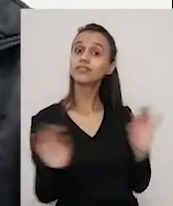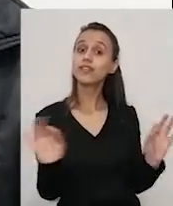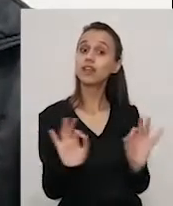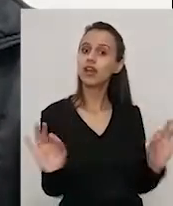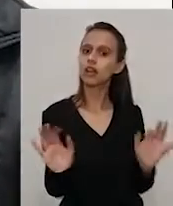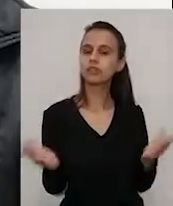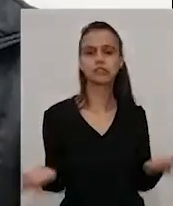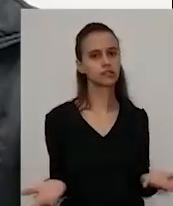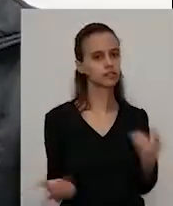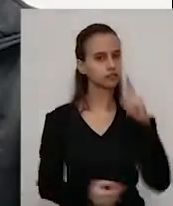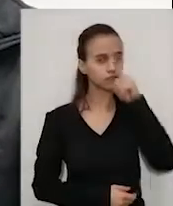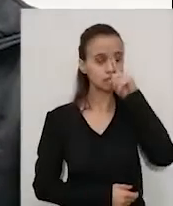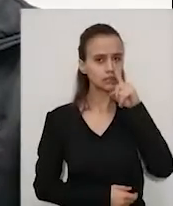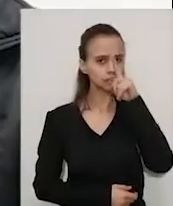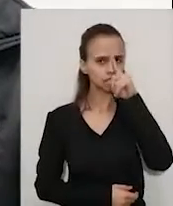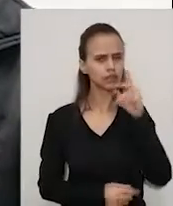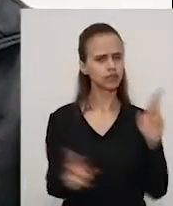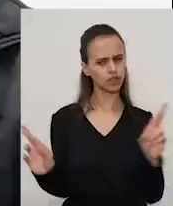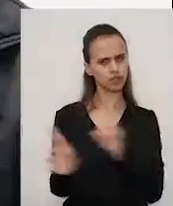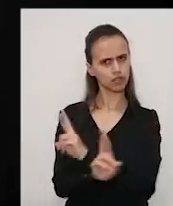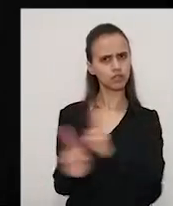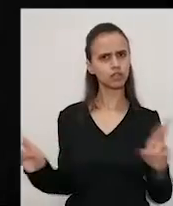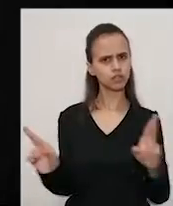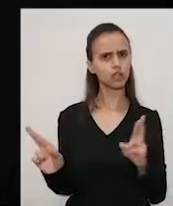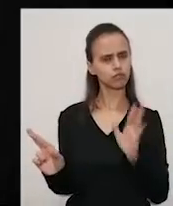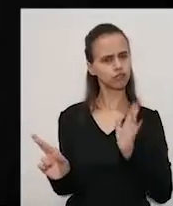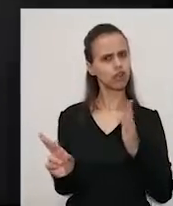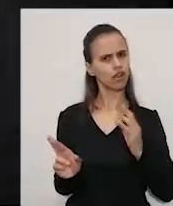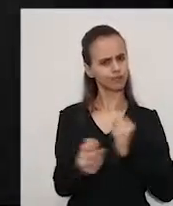relação que vinha sendo construída há alguns anos.